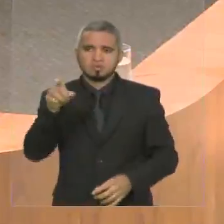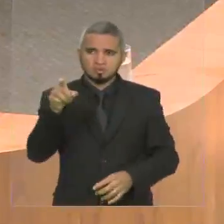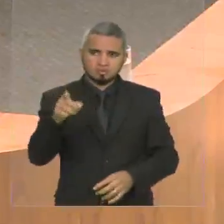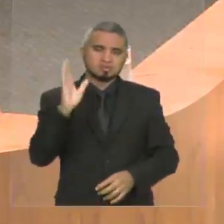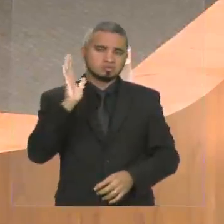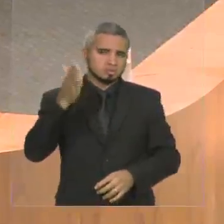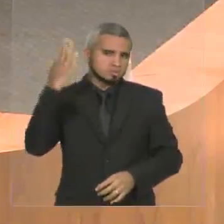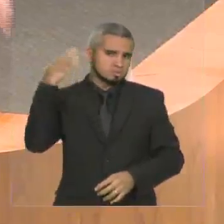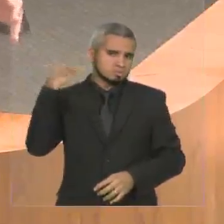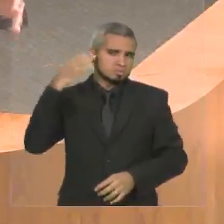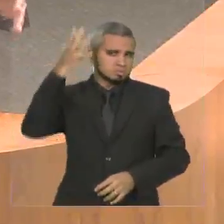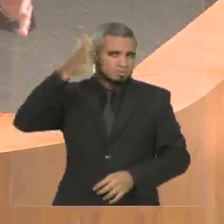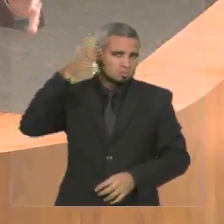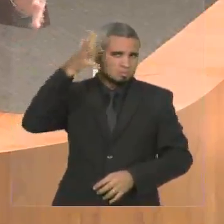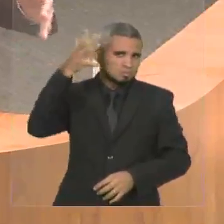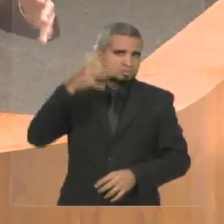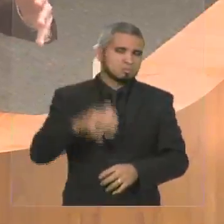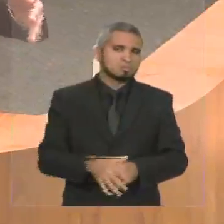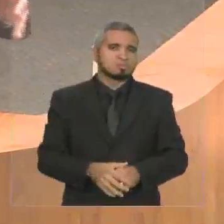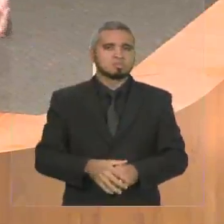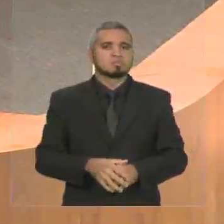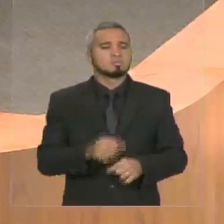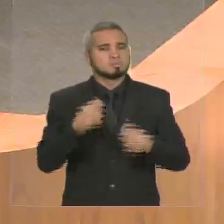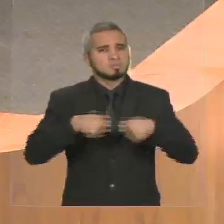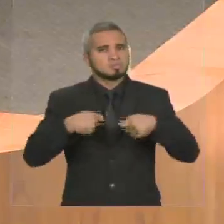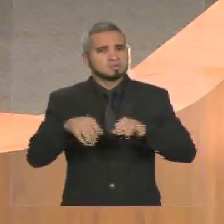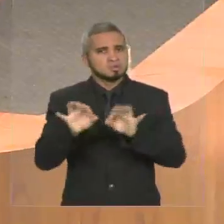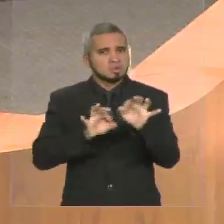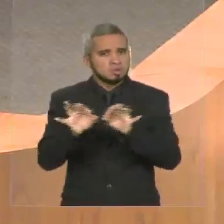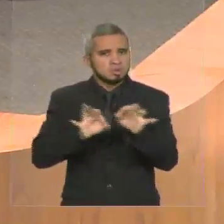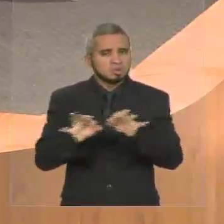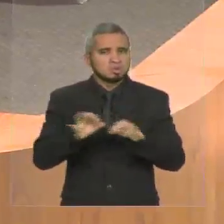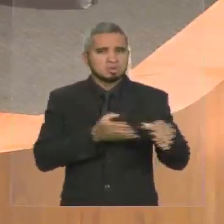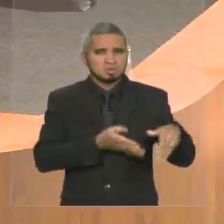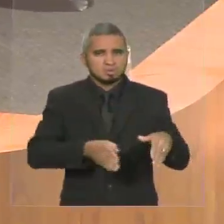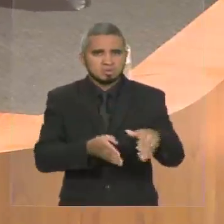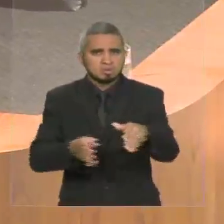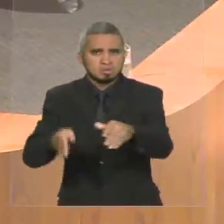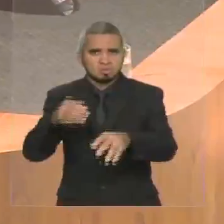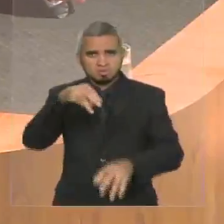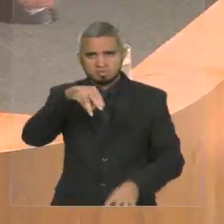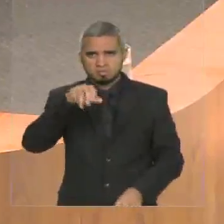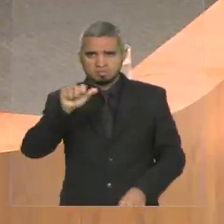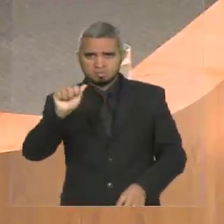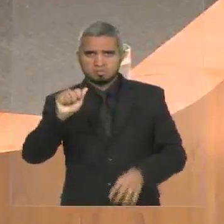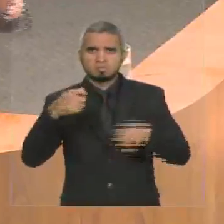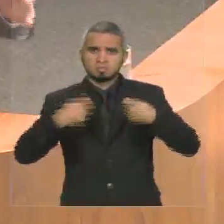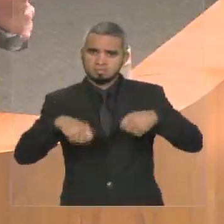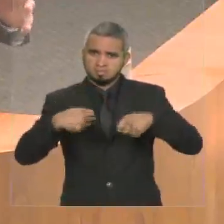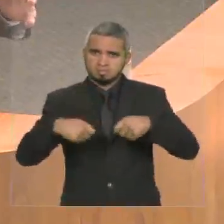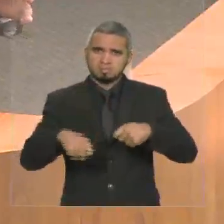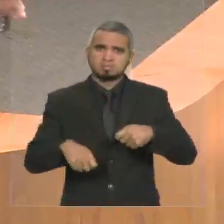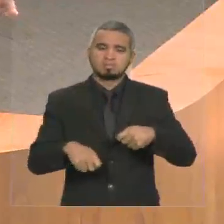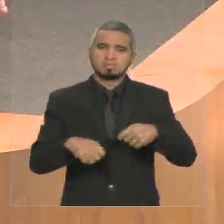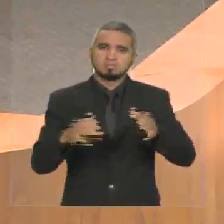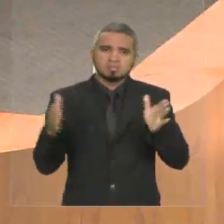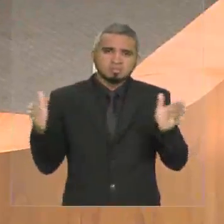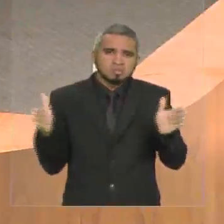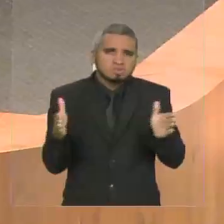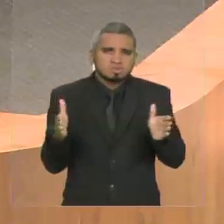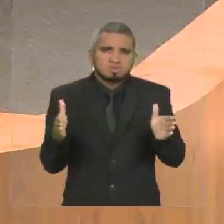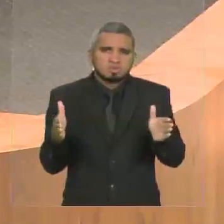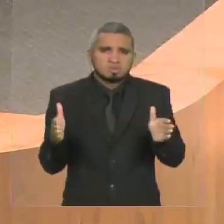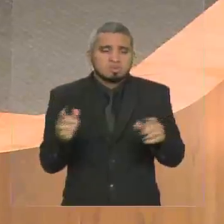tema, porque precisa organizar aquela MA. É um trecho pequeno, mas que, se for feita uma intervenção,